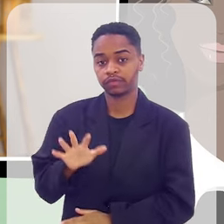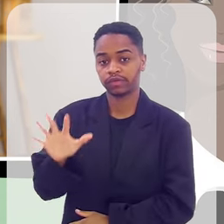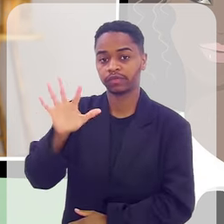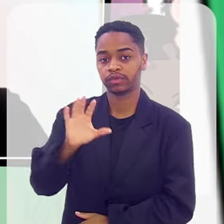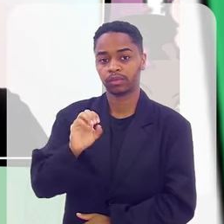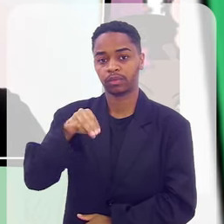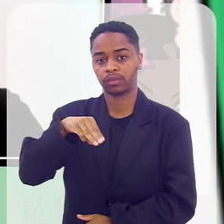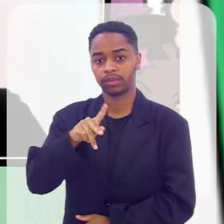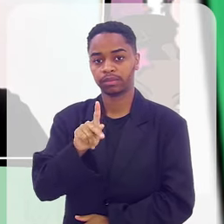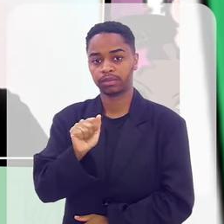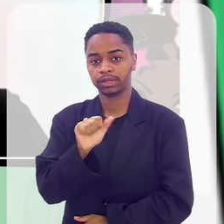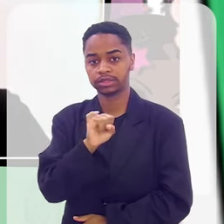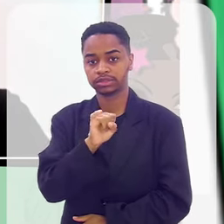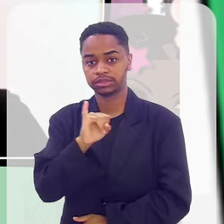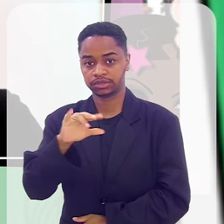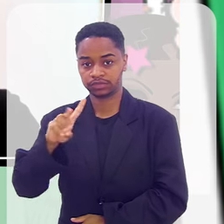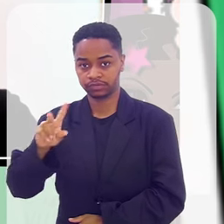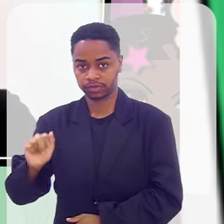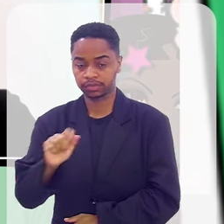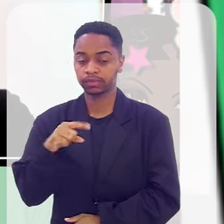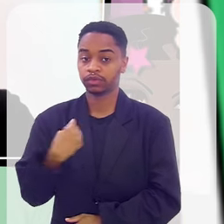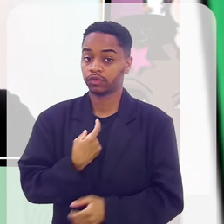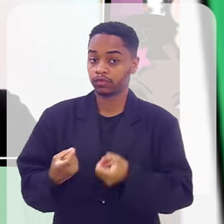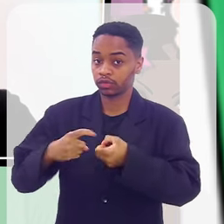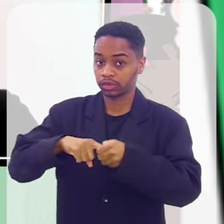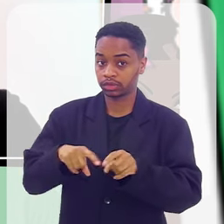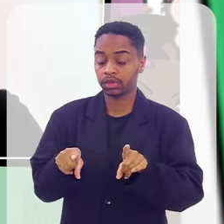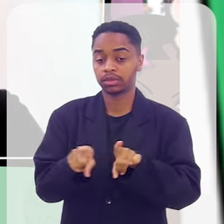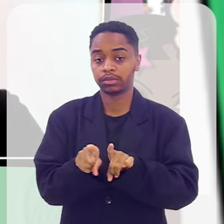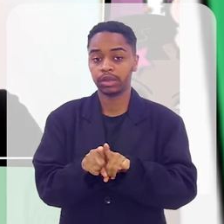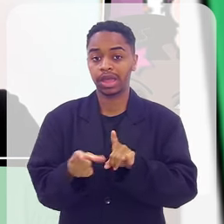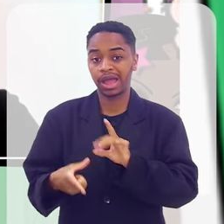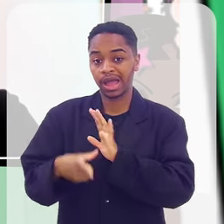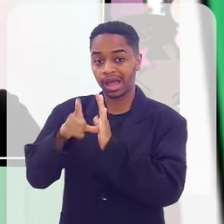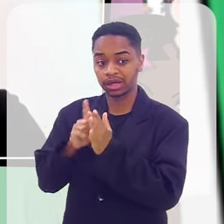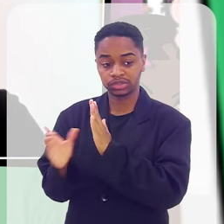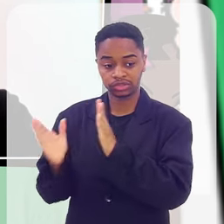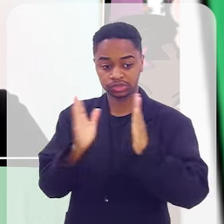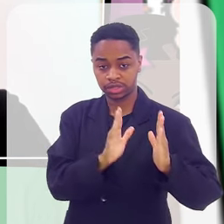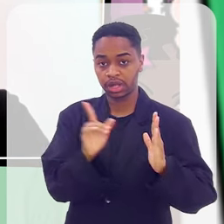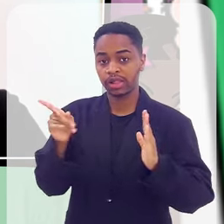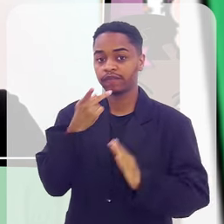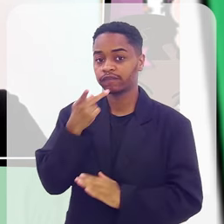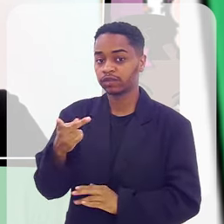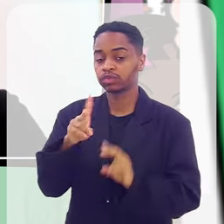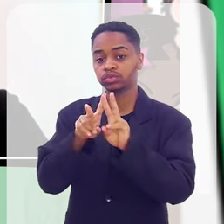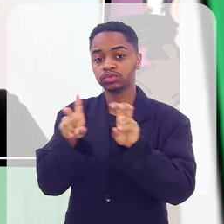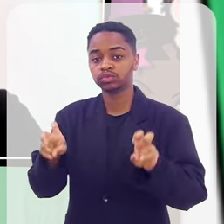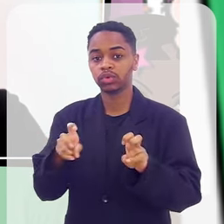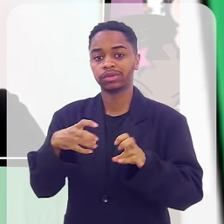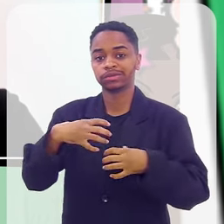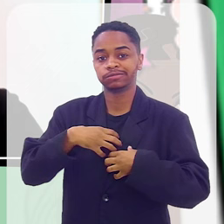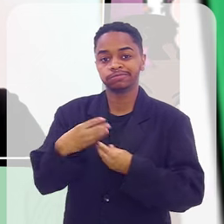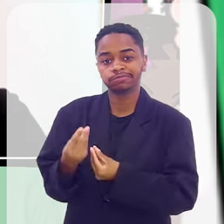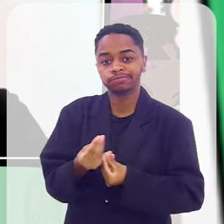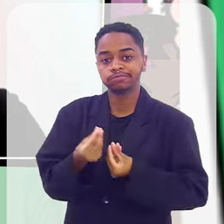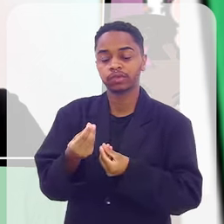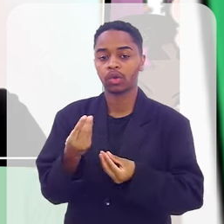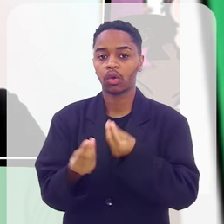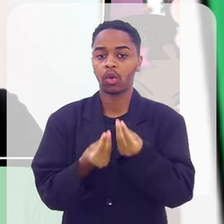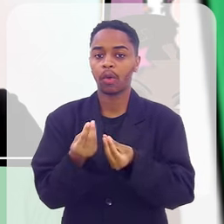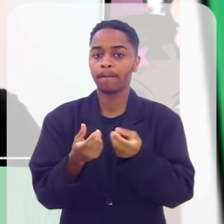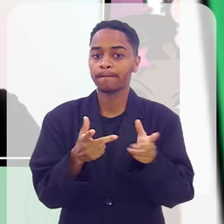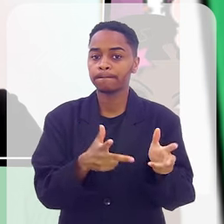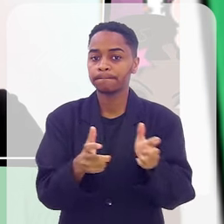Compassiva. Estamos de volta e no bloco anterior a Luana estava falando justamente dessa questão de sensibilidade, né?